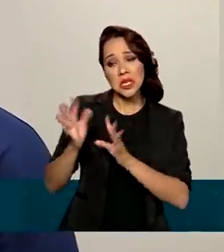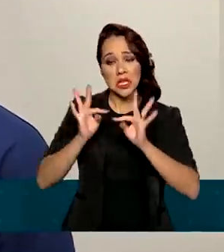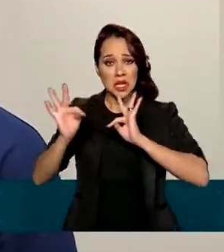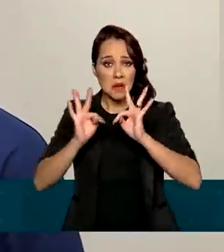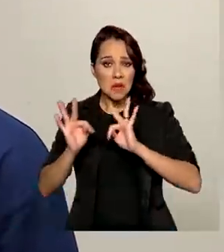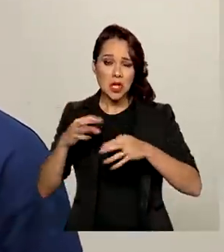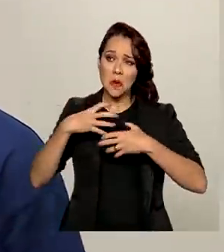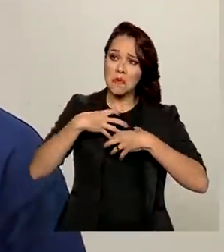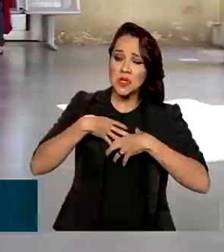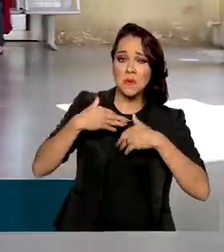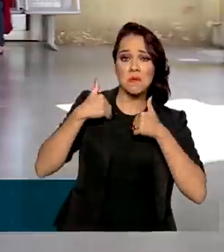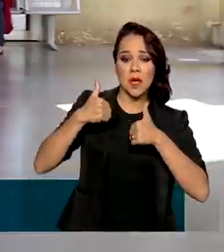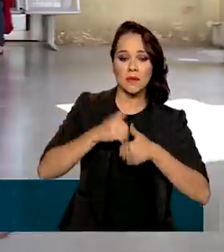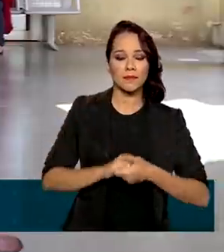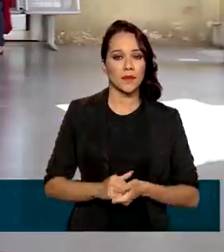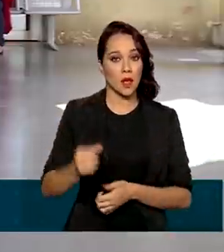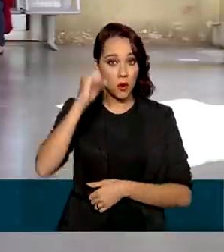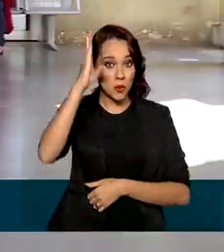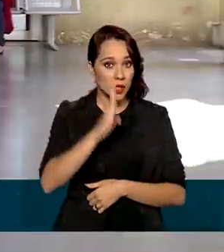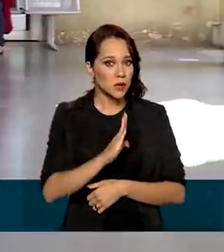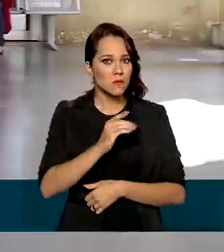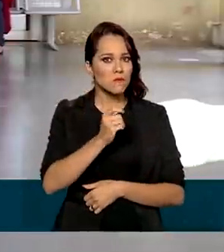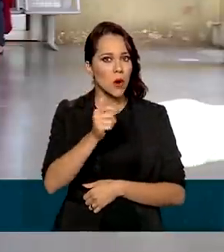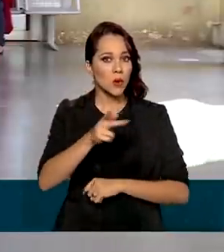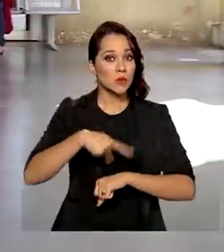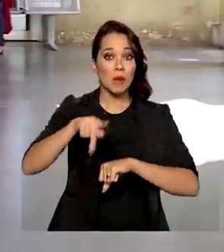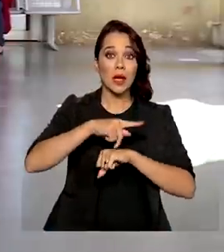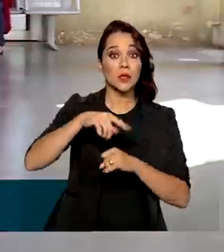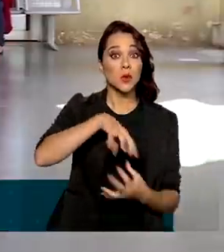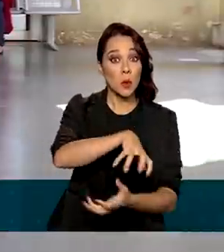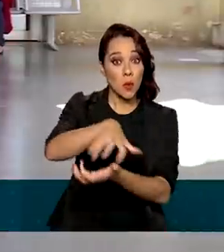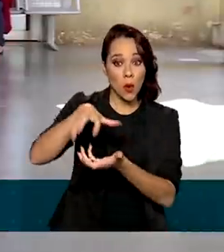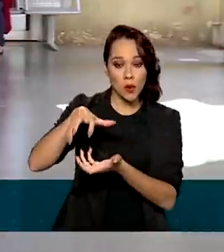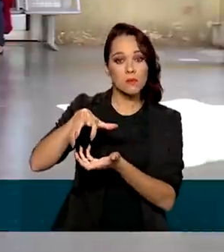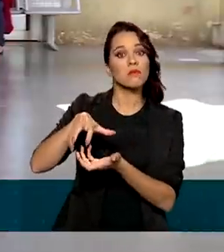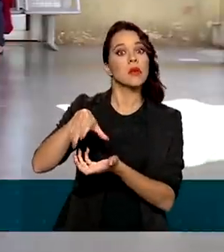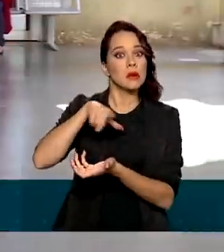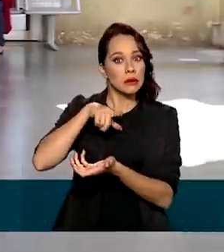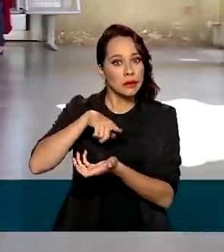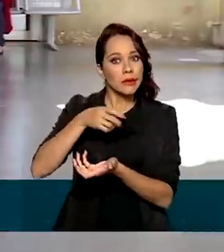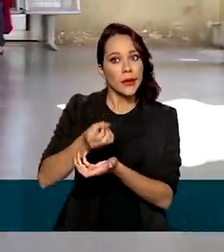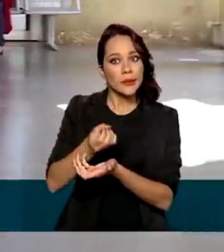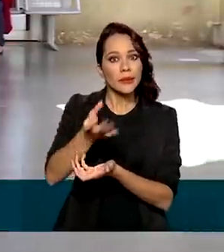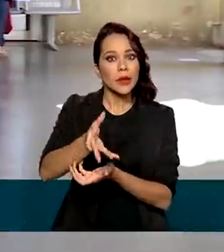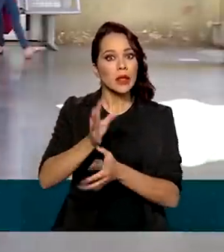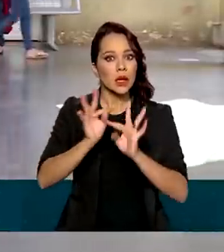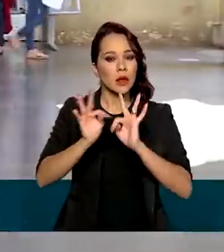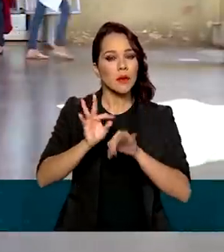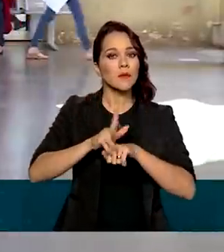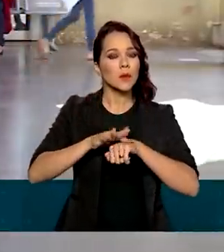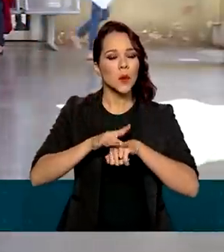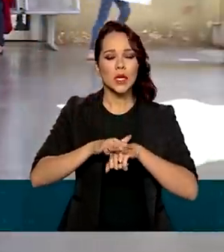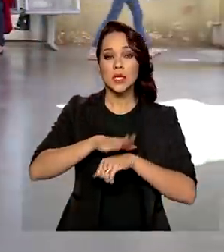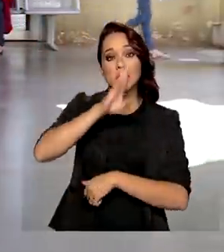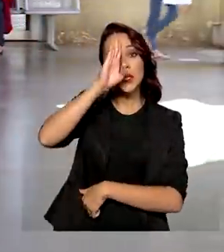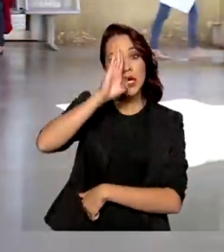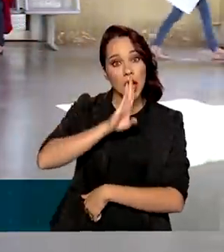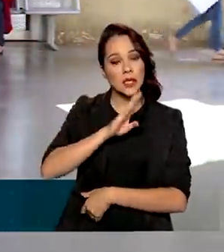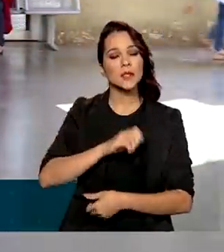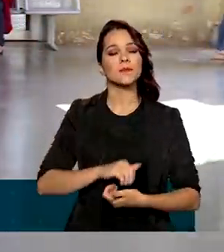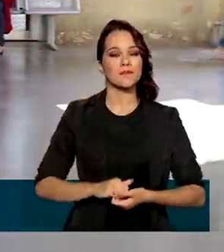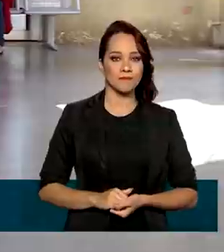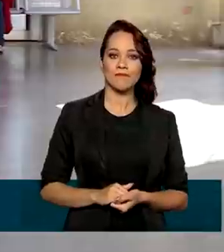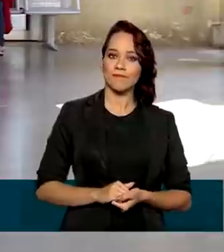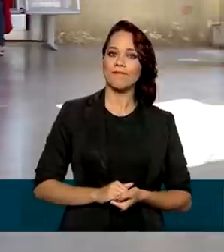tratamento, eu me sinto super bem. O Brasil é um dos poucos países do mundo que disponibiliza um tratamento para a doença de forma gratuita.